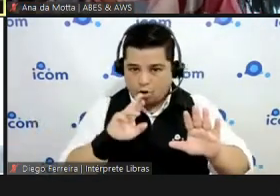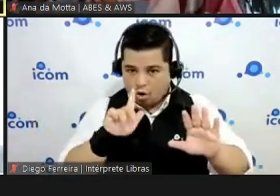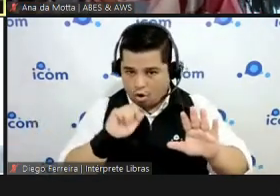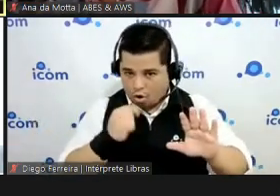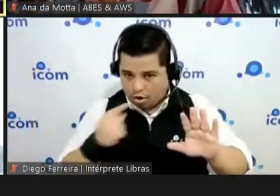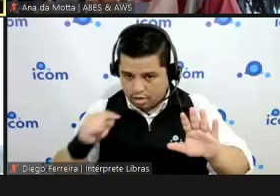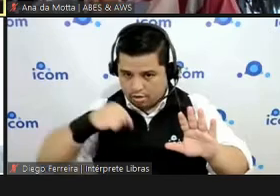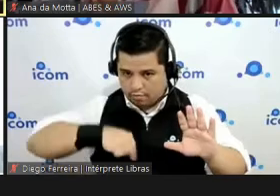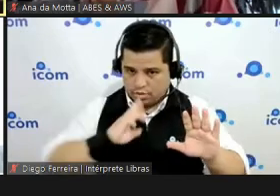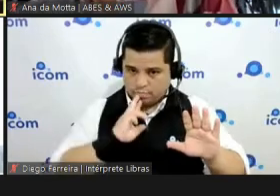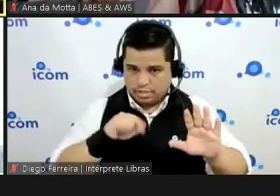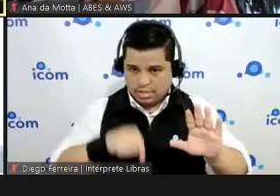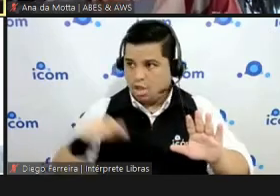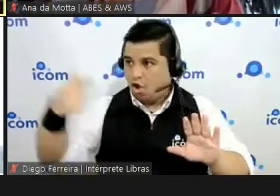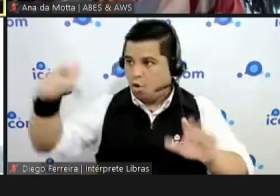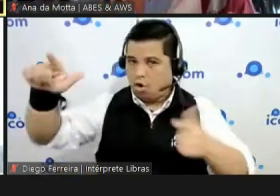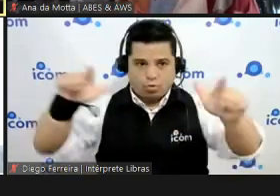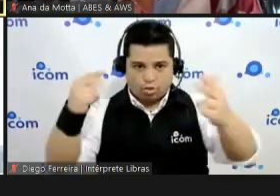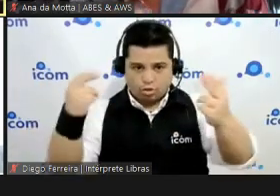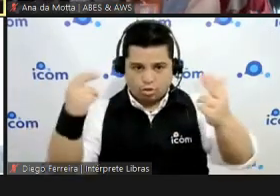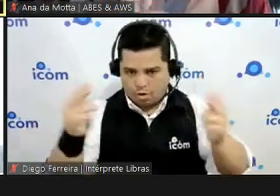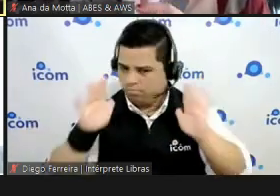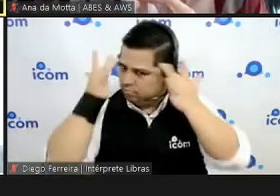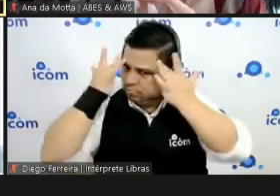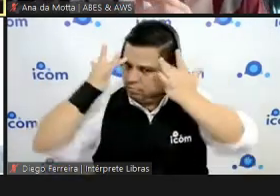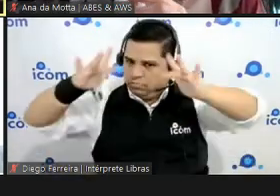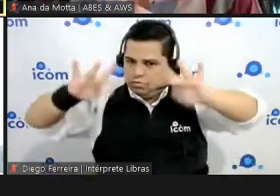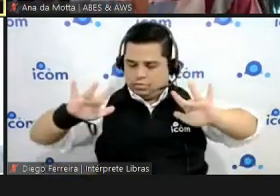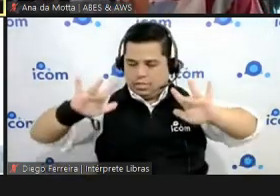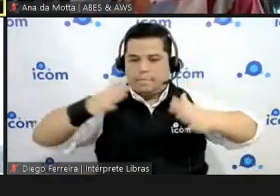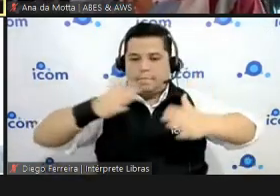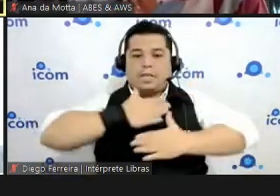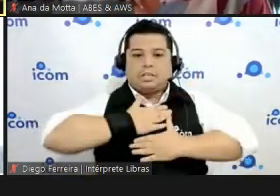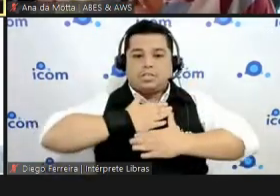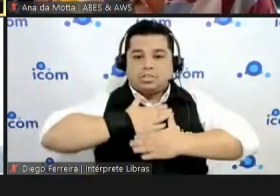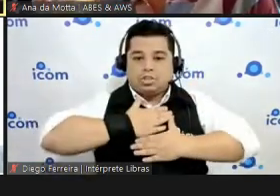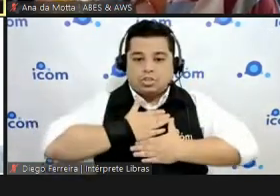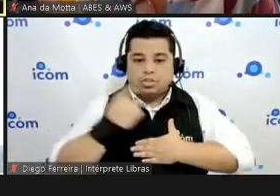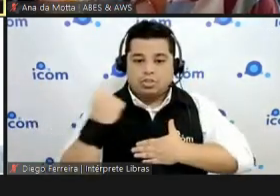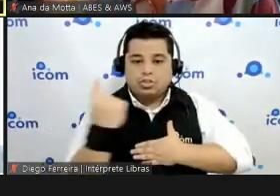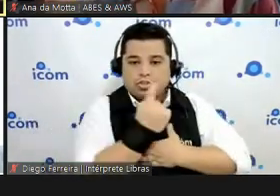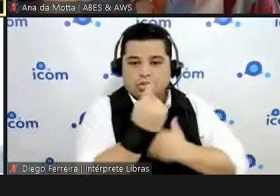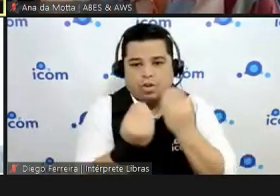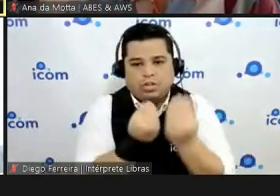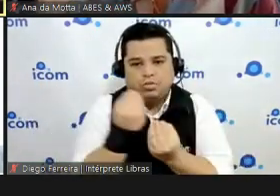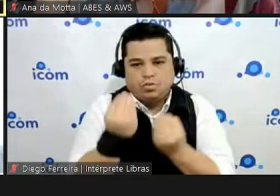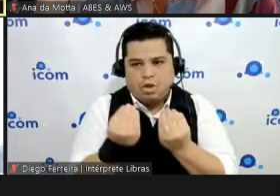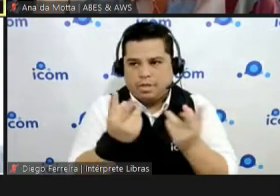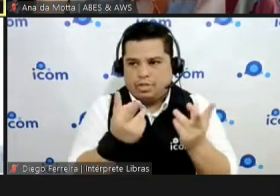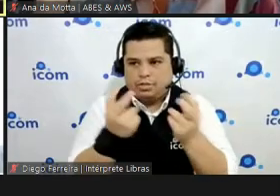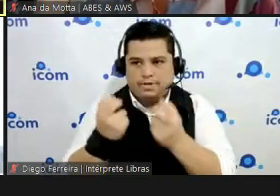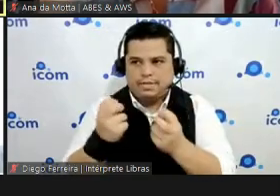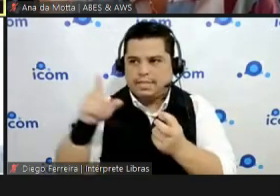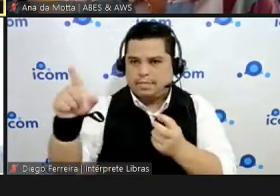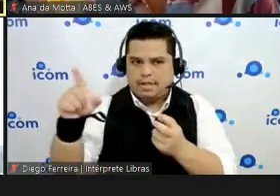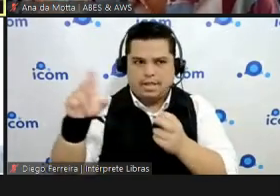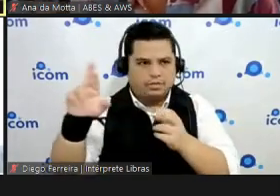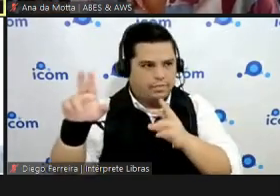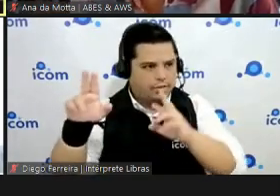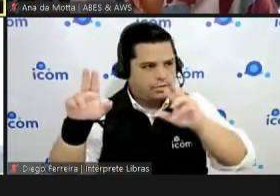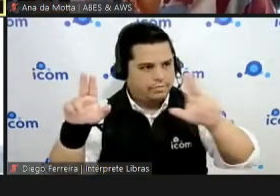grande de fazer uma diminuição dessas diferenças e não exigir